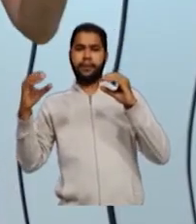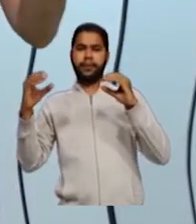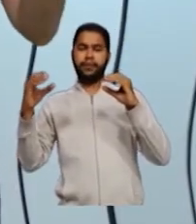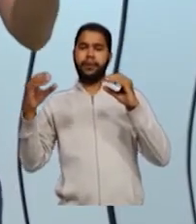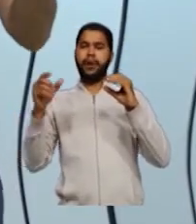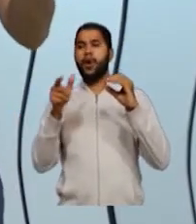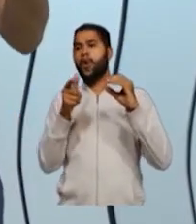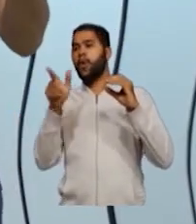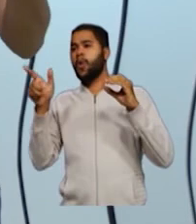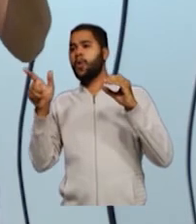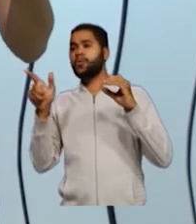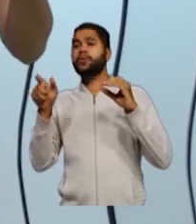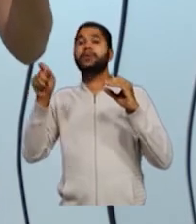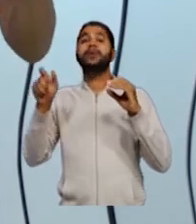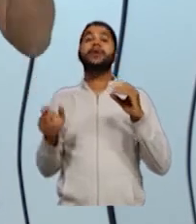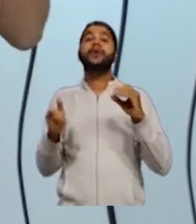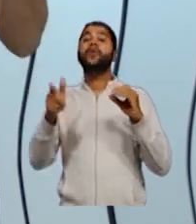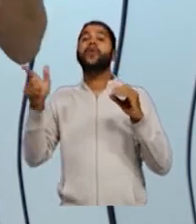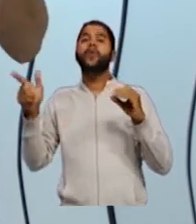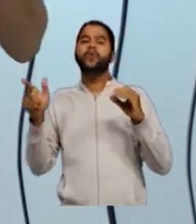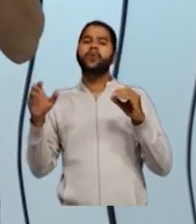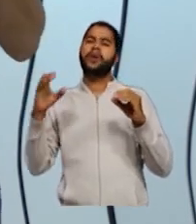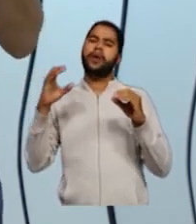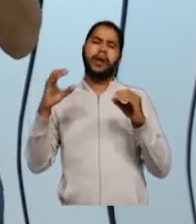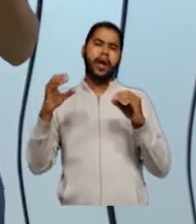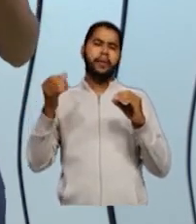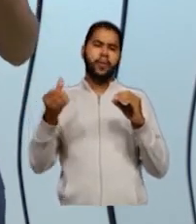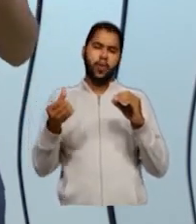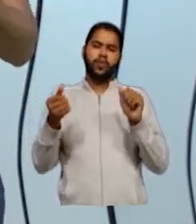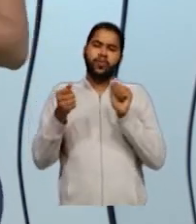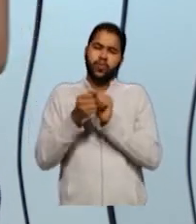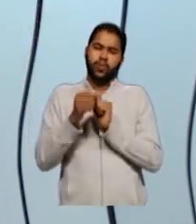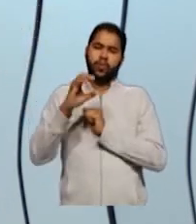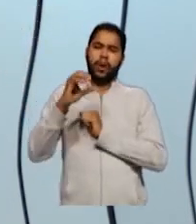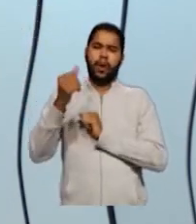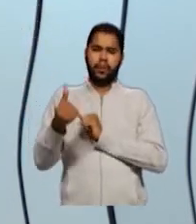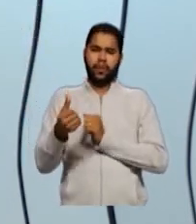ligando alguém com alguém. Quem que é esses alguém? Carbono com carbono.